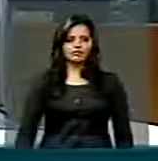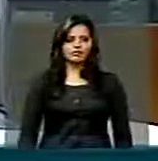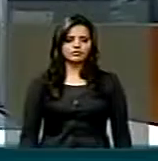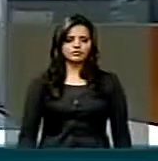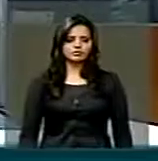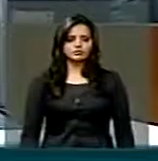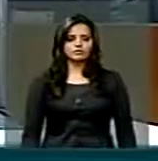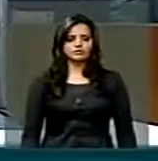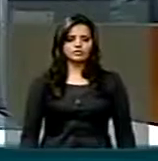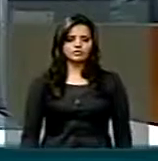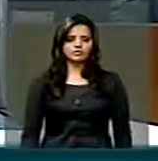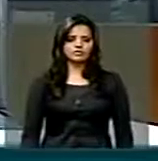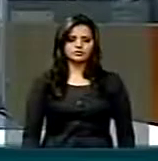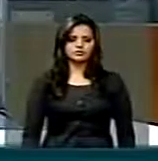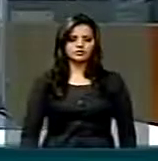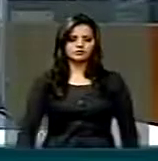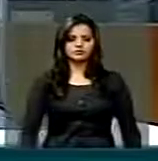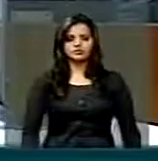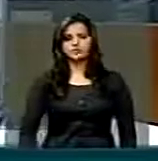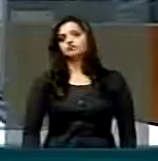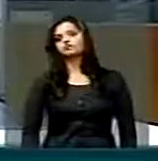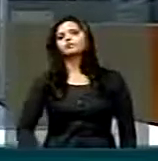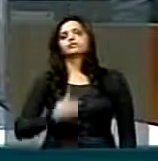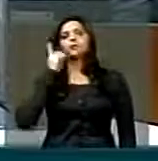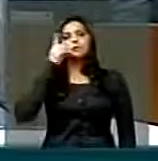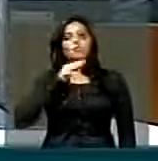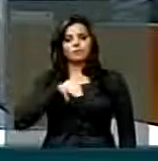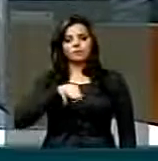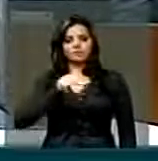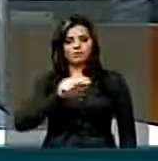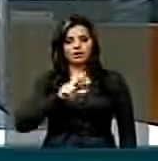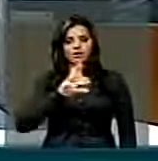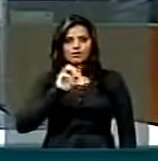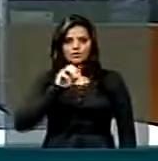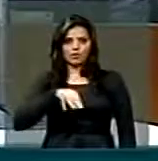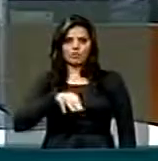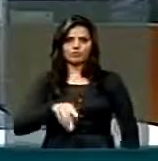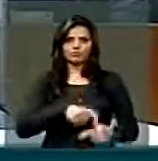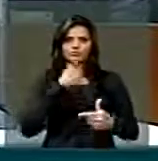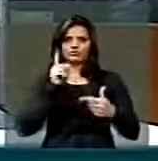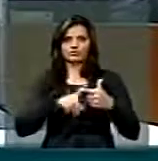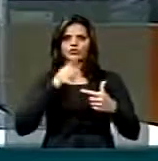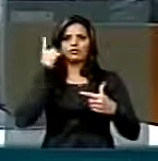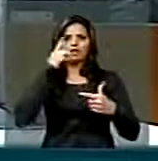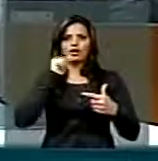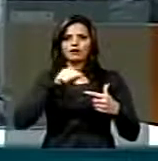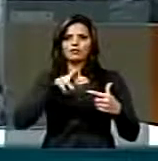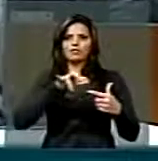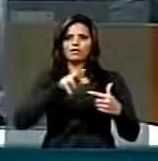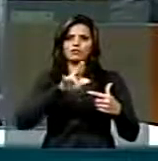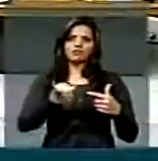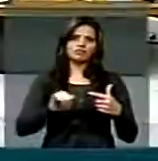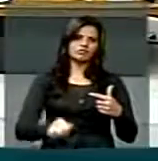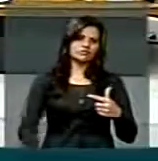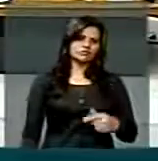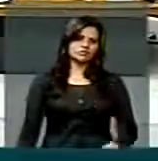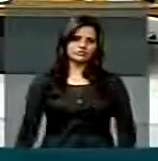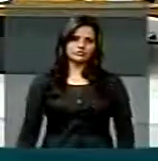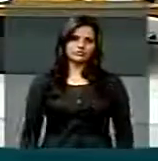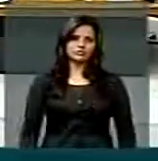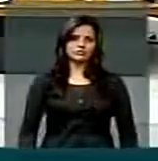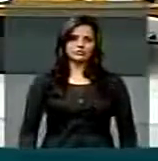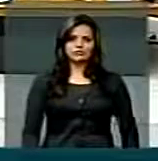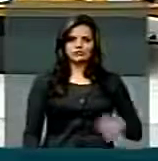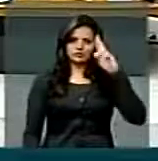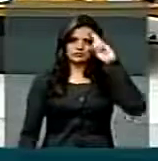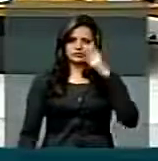Muito bem, deputado Marcon, depois deputado Amaury. Senhor presidente, eu quero